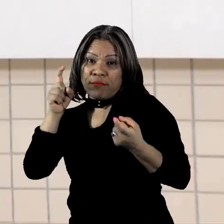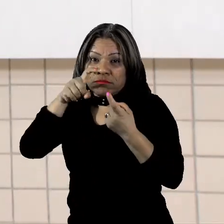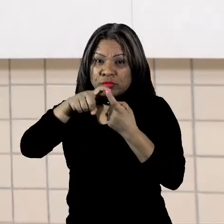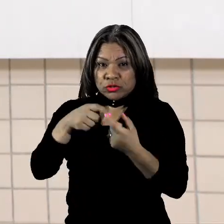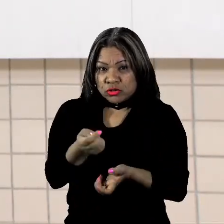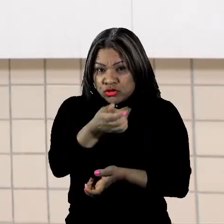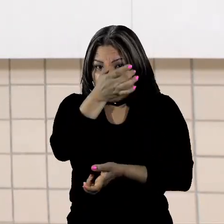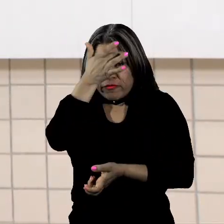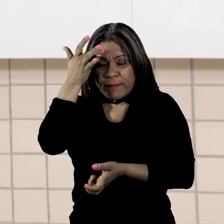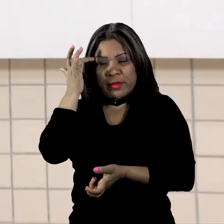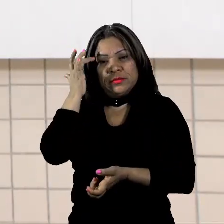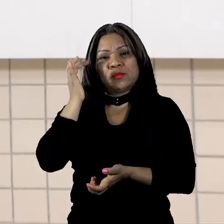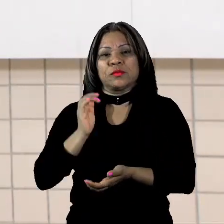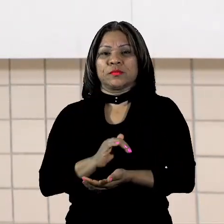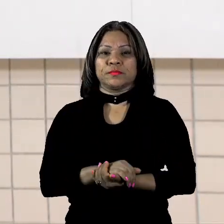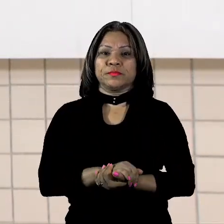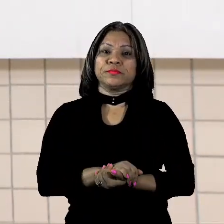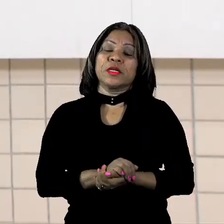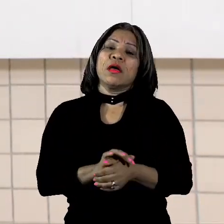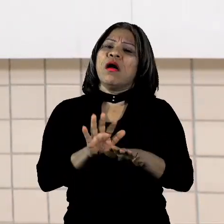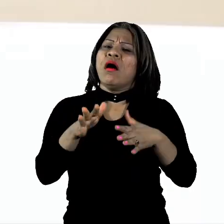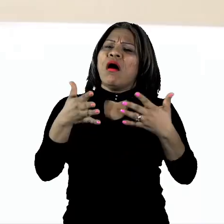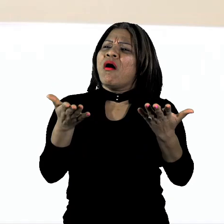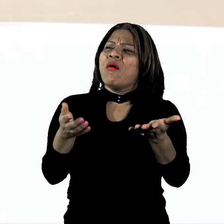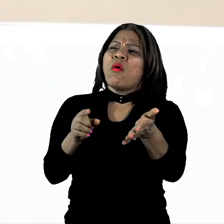Sim, Fava, qual a tua pergunta?